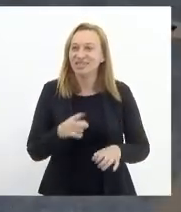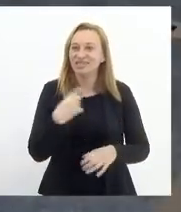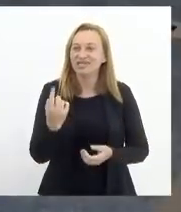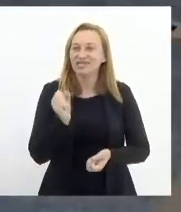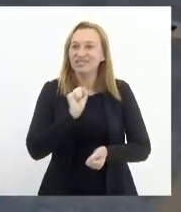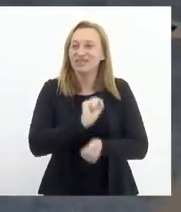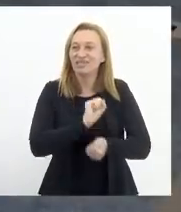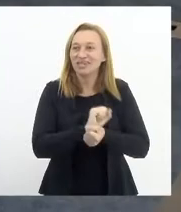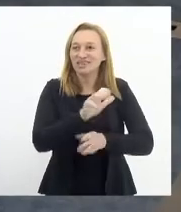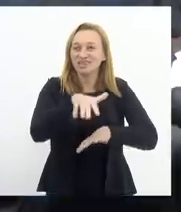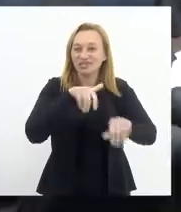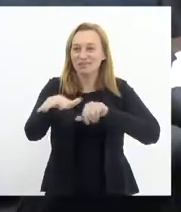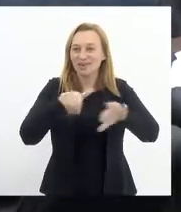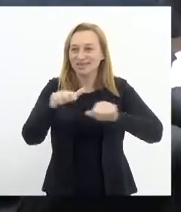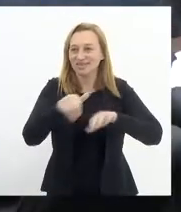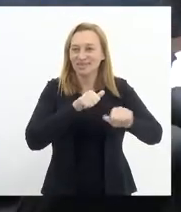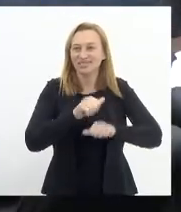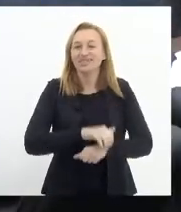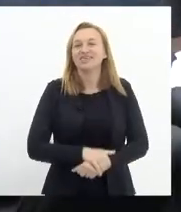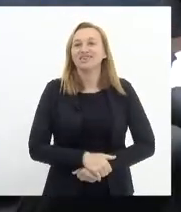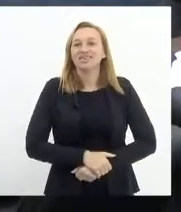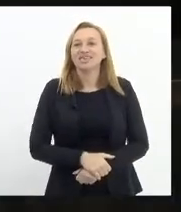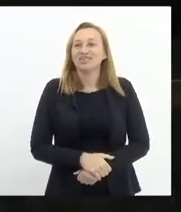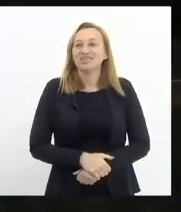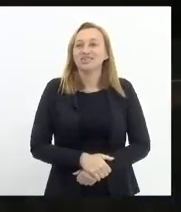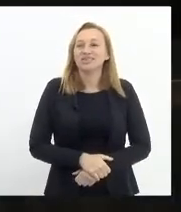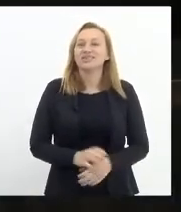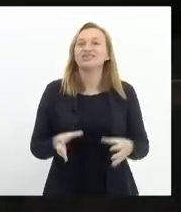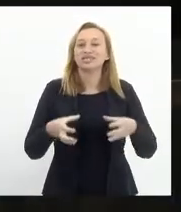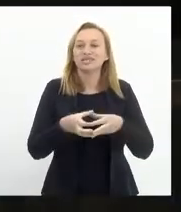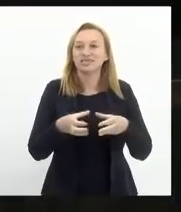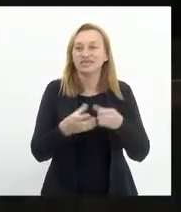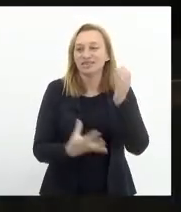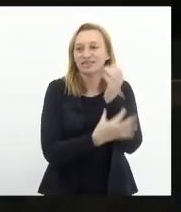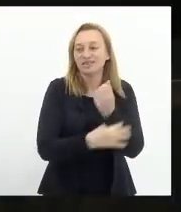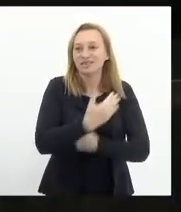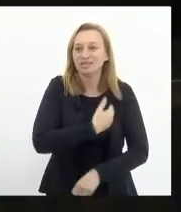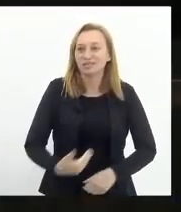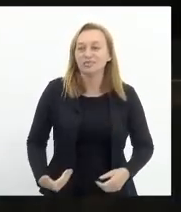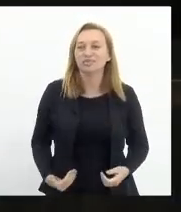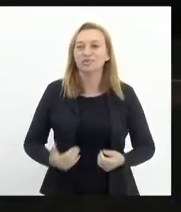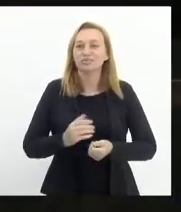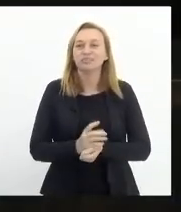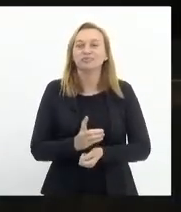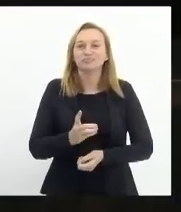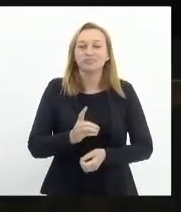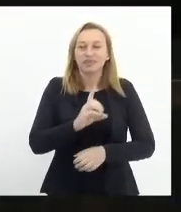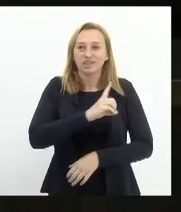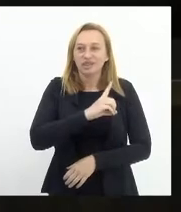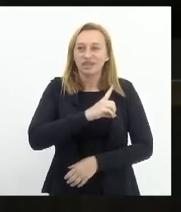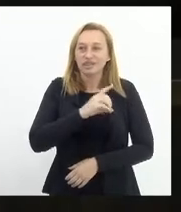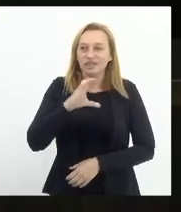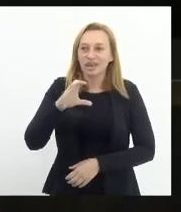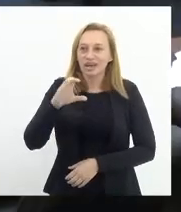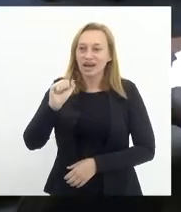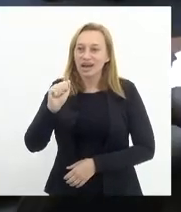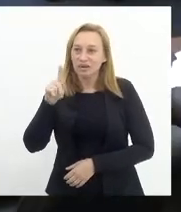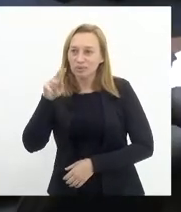chamado. Pela Comissão de Segurança Pública e Assuntos de Polícia, deputado delegado Carlos Augusto.